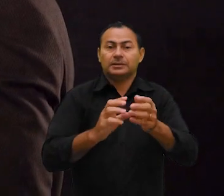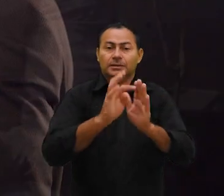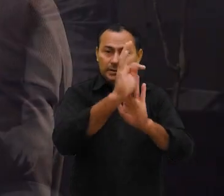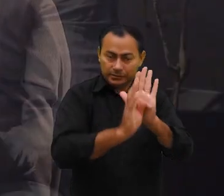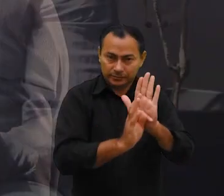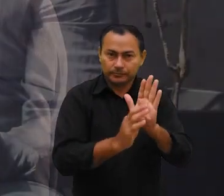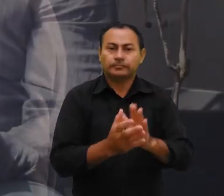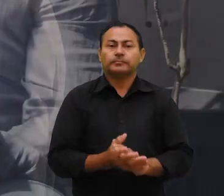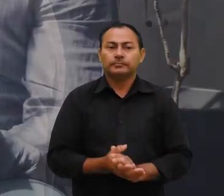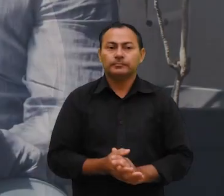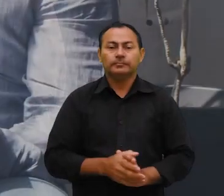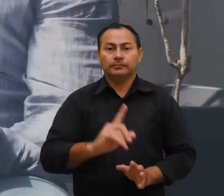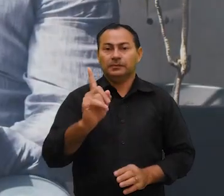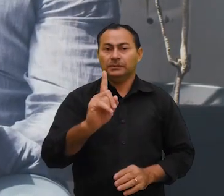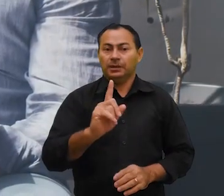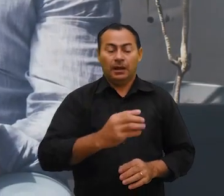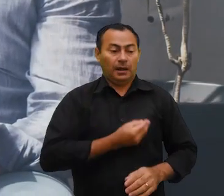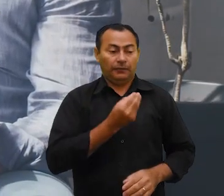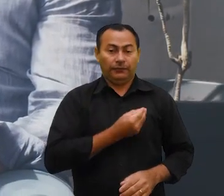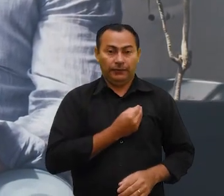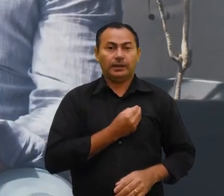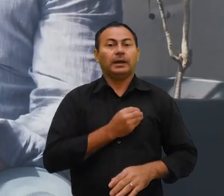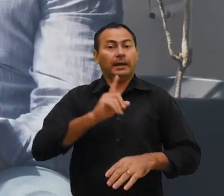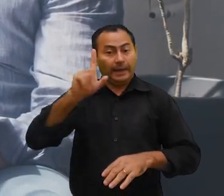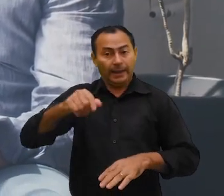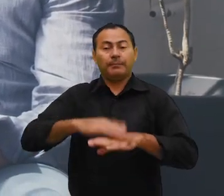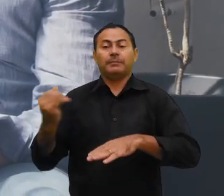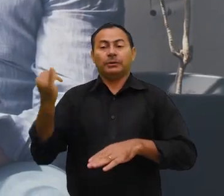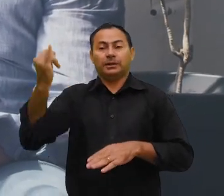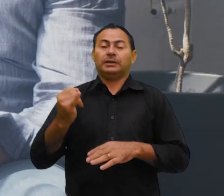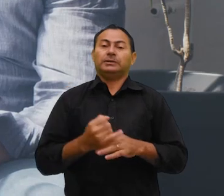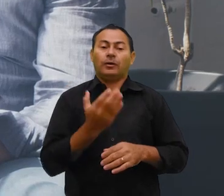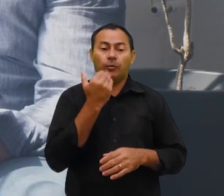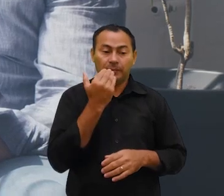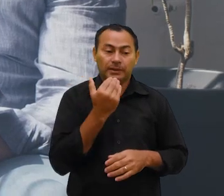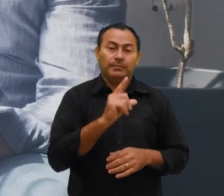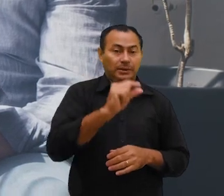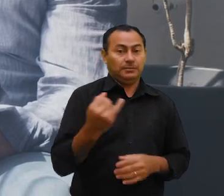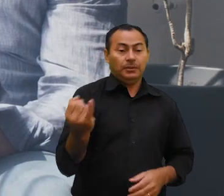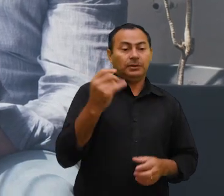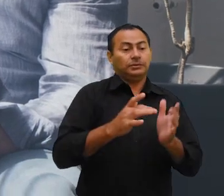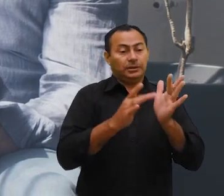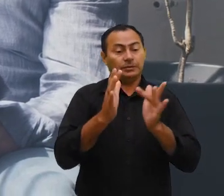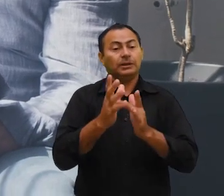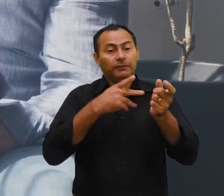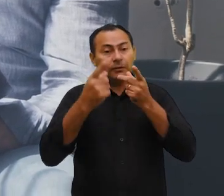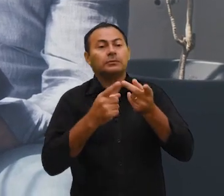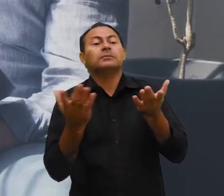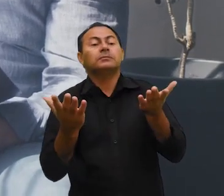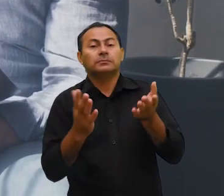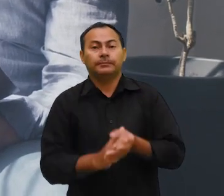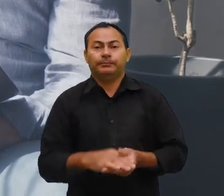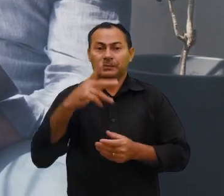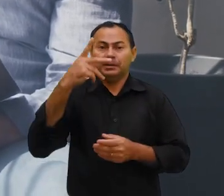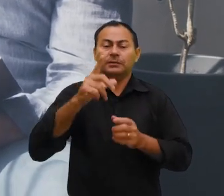nessa passagem. Não é a vida mais importante que a comida? Jesus perguntou isso. Em outras palavras,